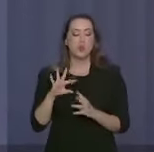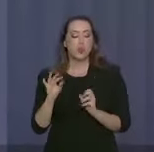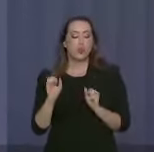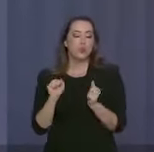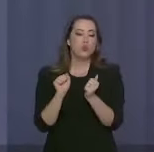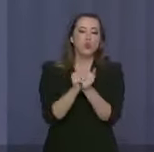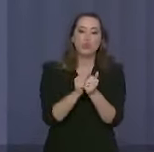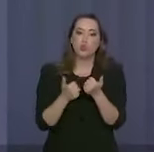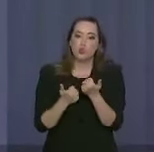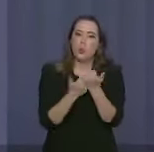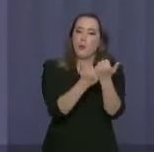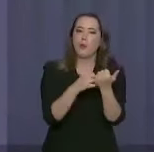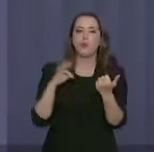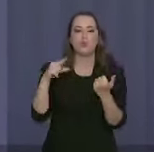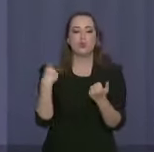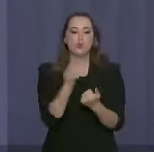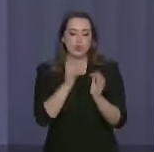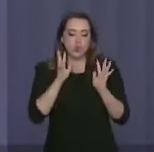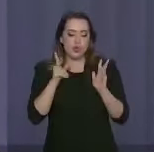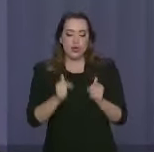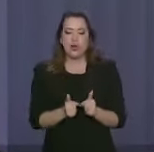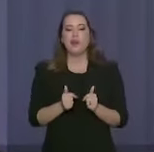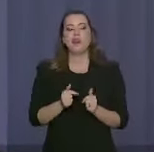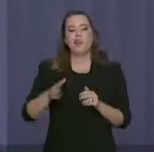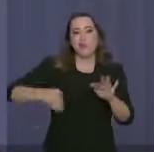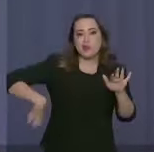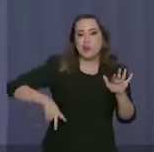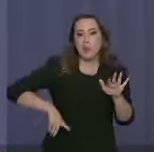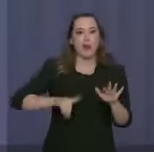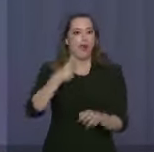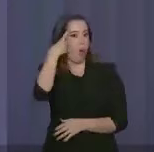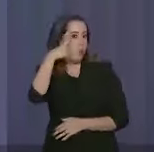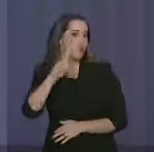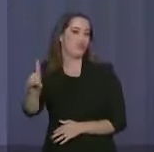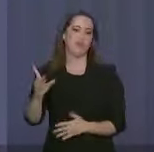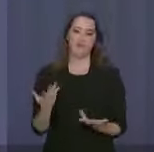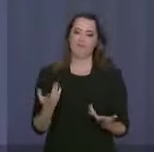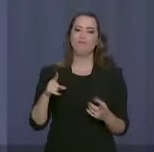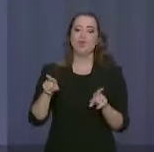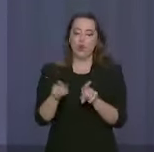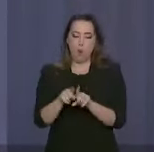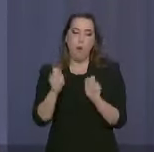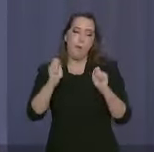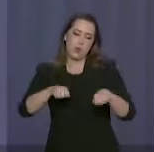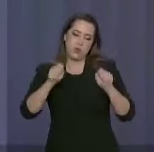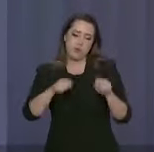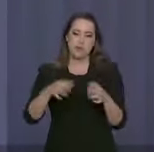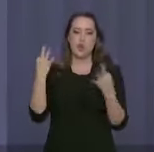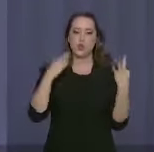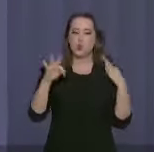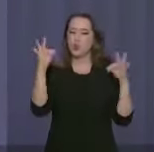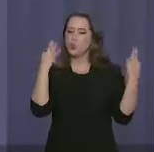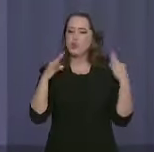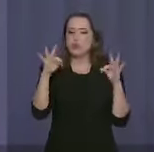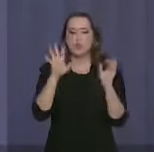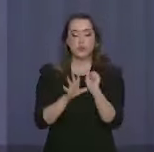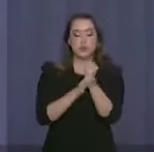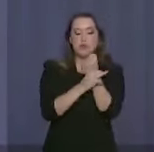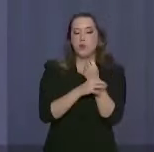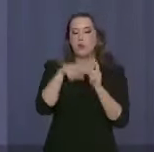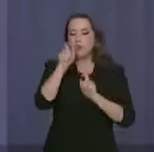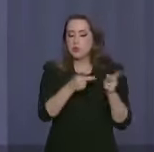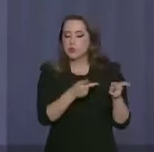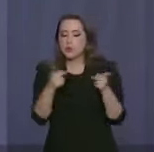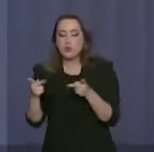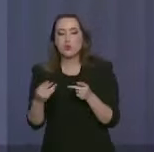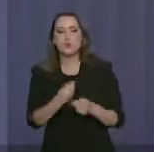todos, as nossas praias vêm sendo limpas praticamente no mesmo dia, sendo restabelecidas as condições para o turismo e a segurança dos visitantes e